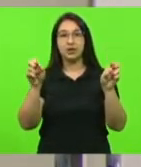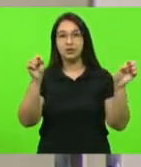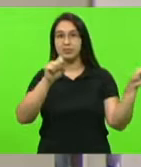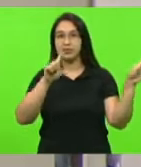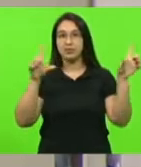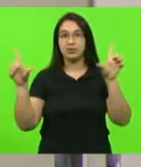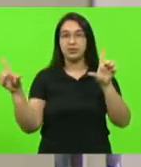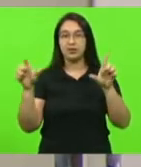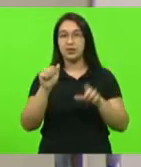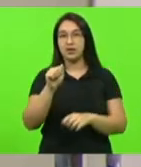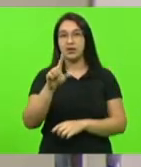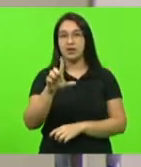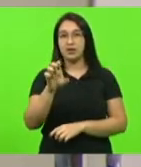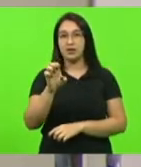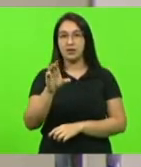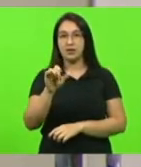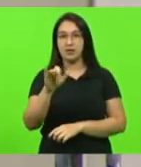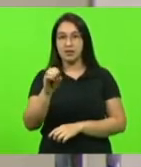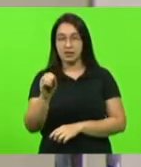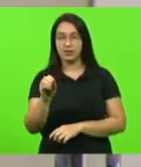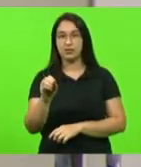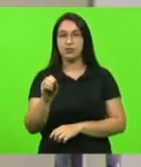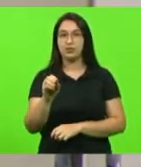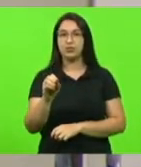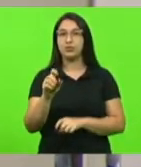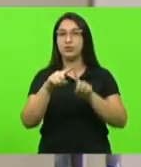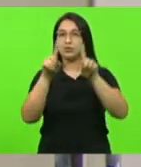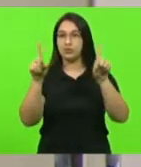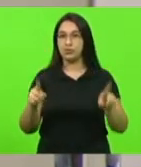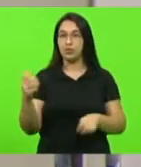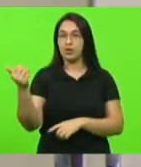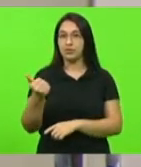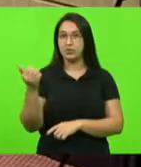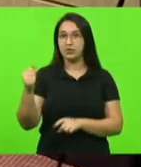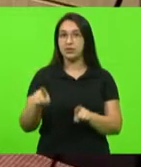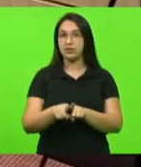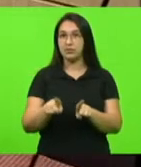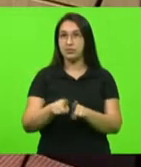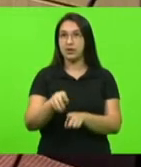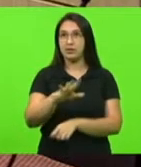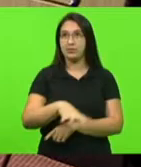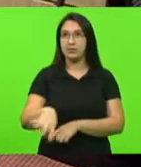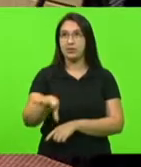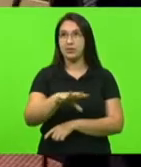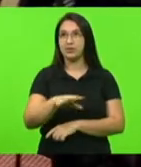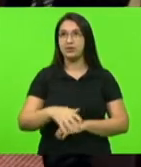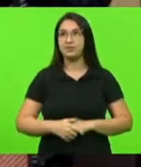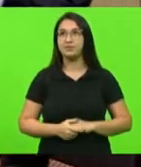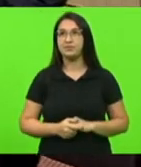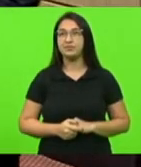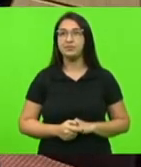senhor Alessio dos Passos servidor aposentado e ambientalista em